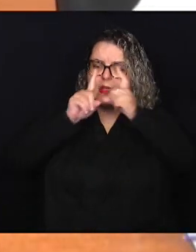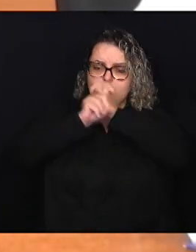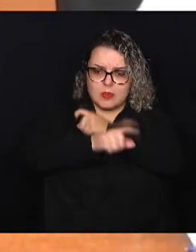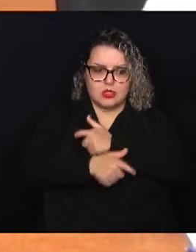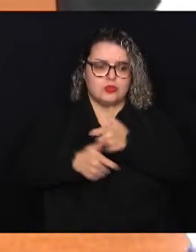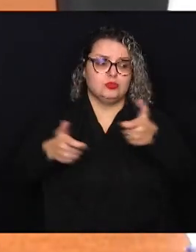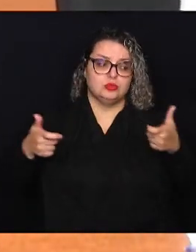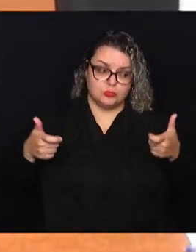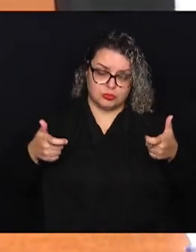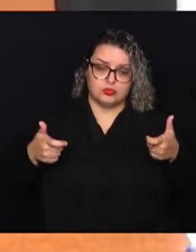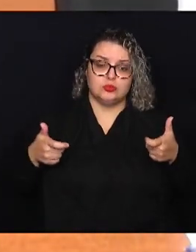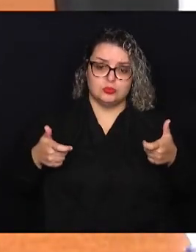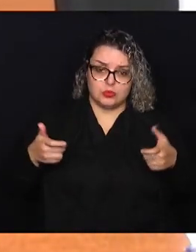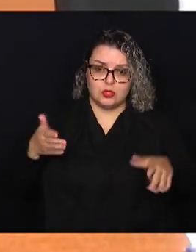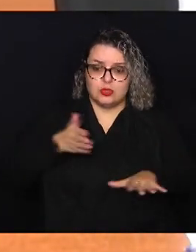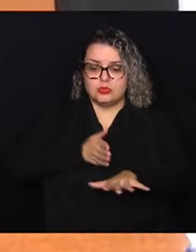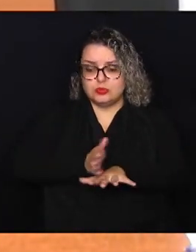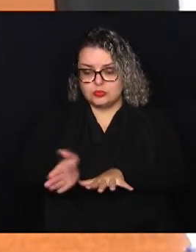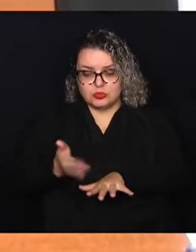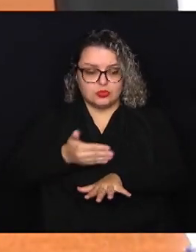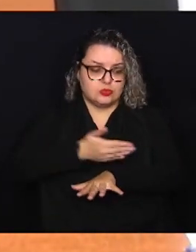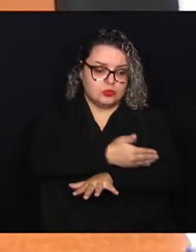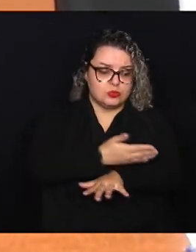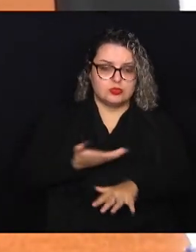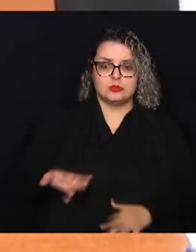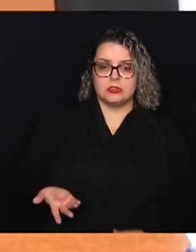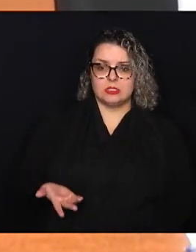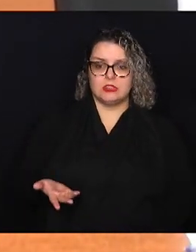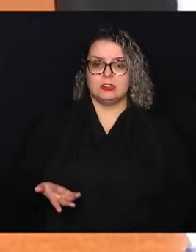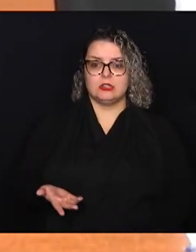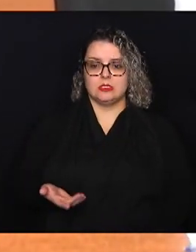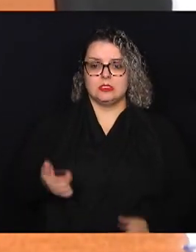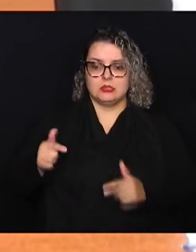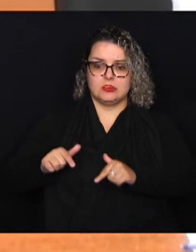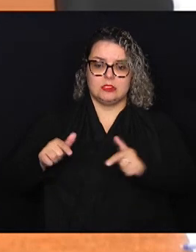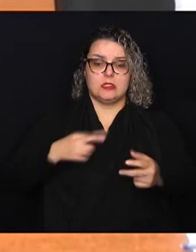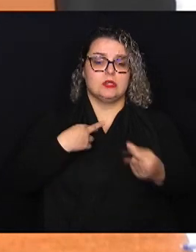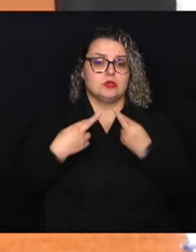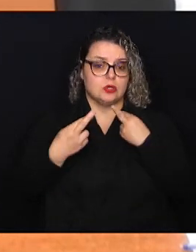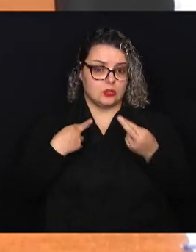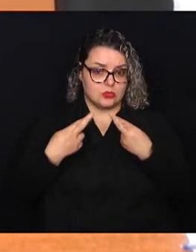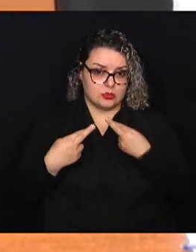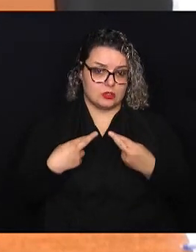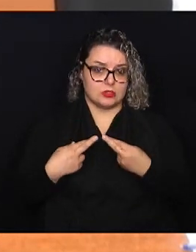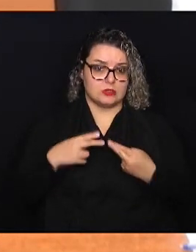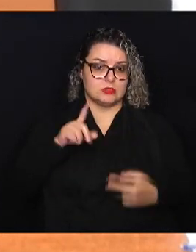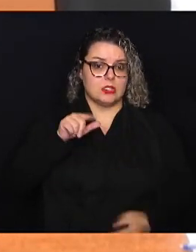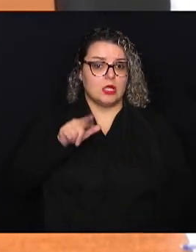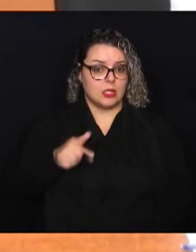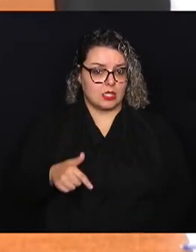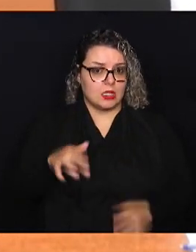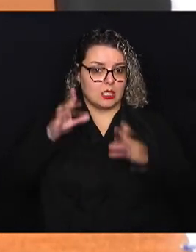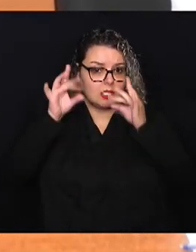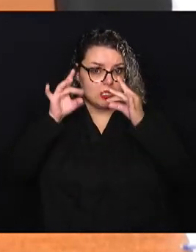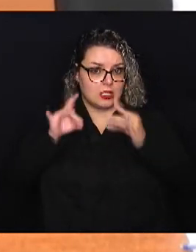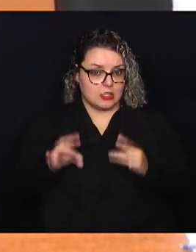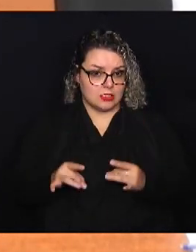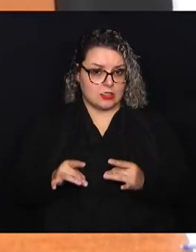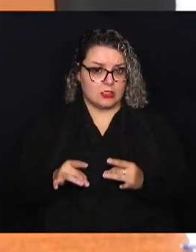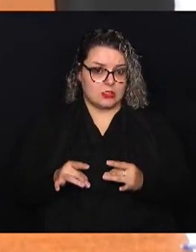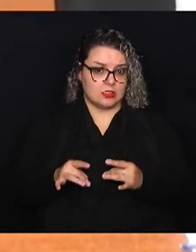questão dos acessos nessas rodovias que são classificadas como